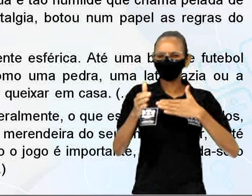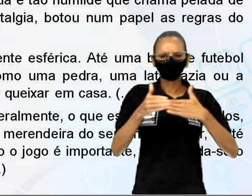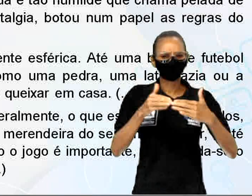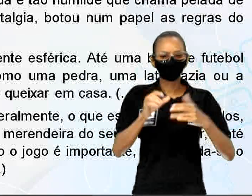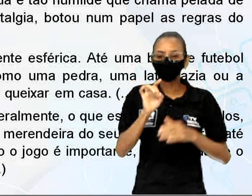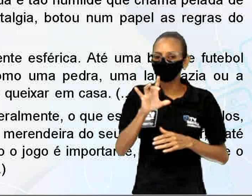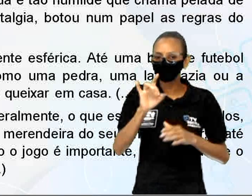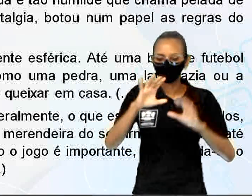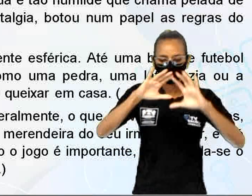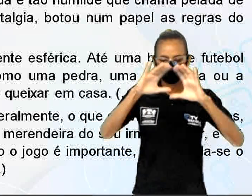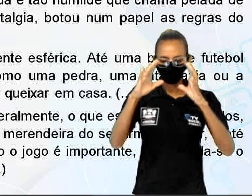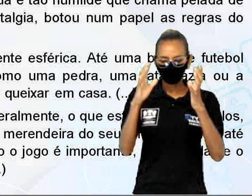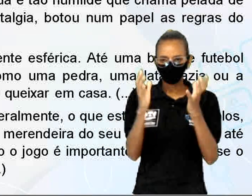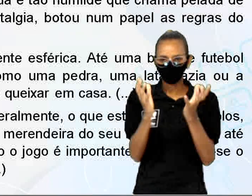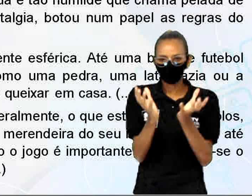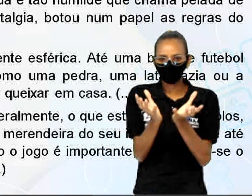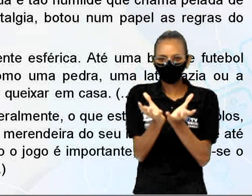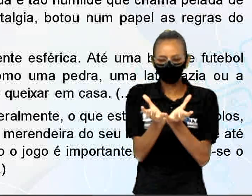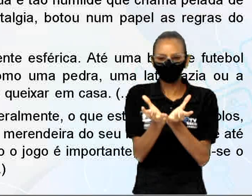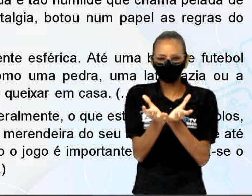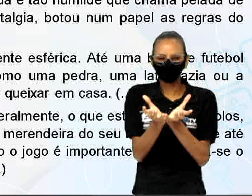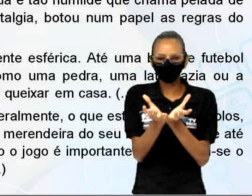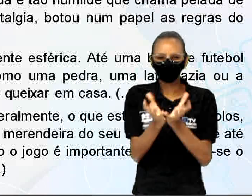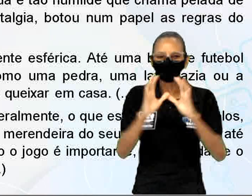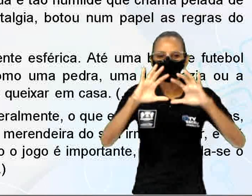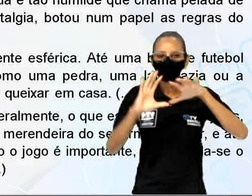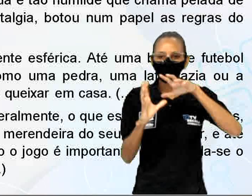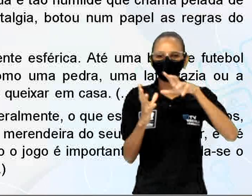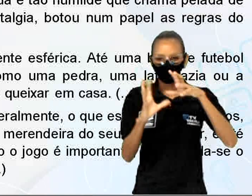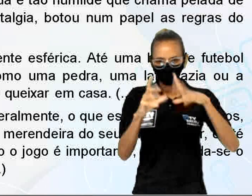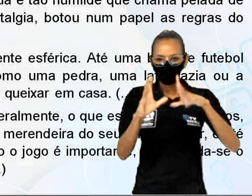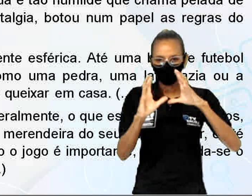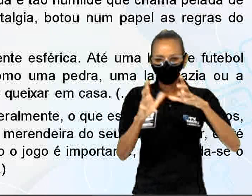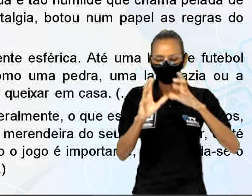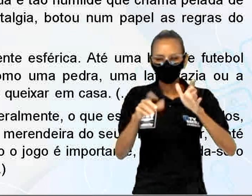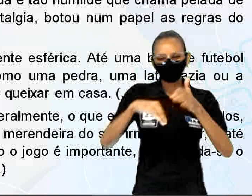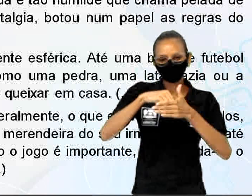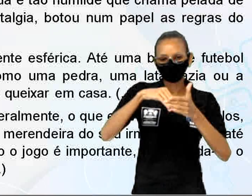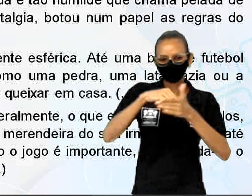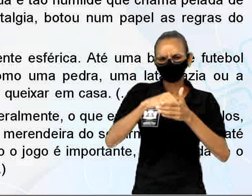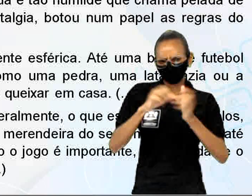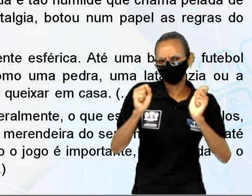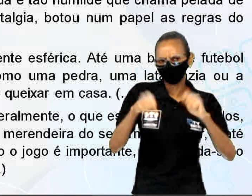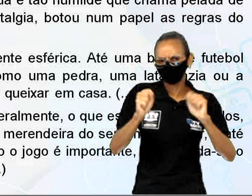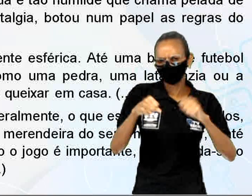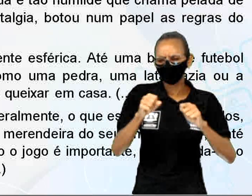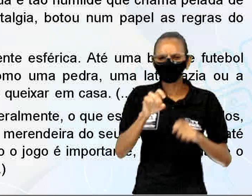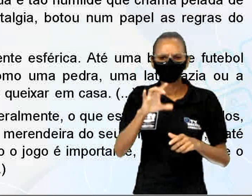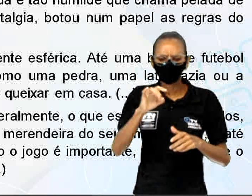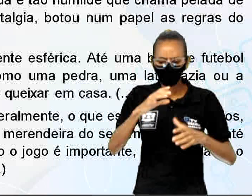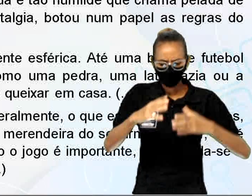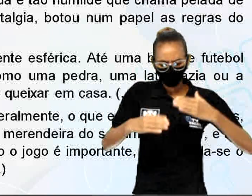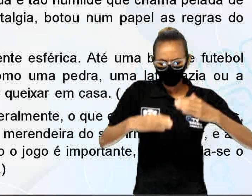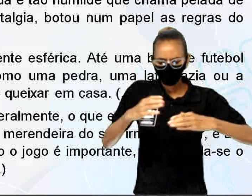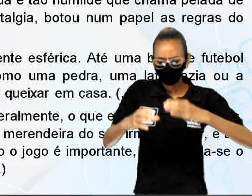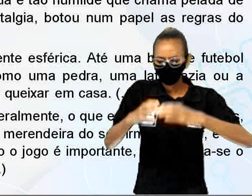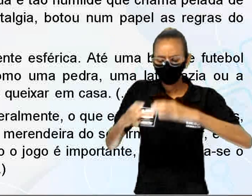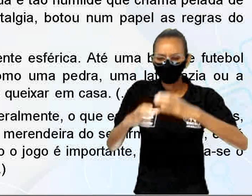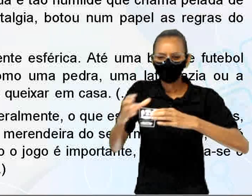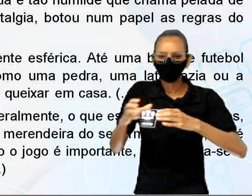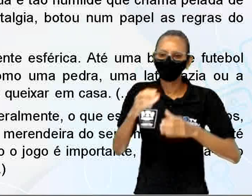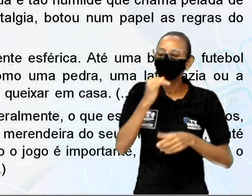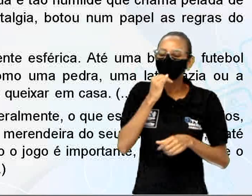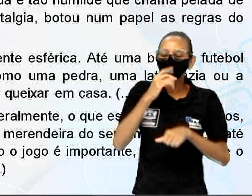esférica. Até uma bola de futebol serve. No desespero, usa-se qualquer coisa que role, como uma pedra, uma lata